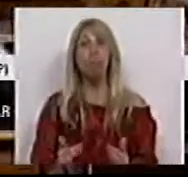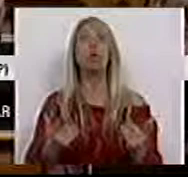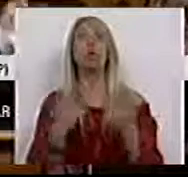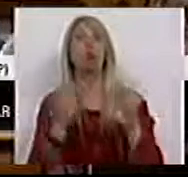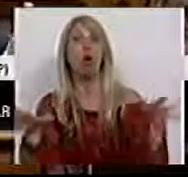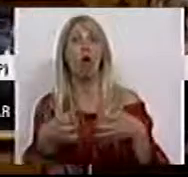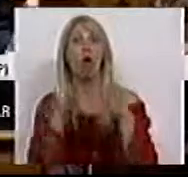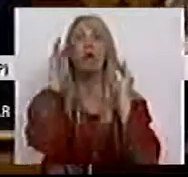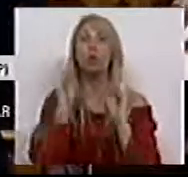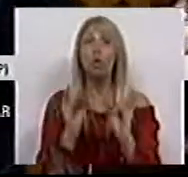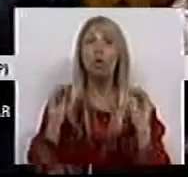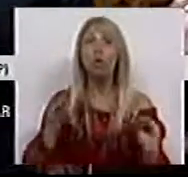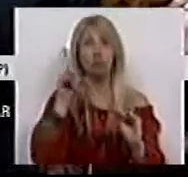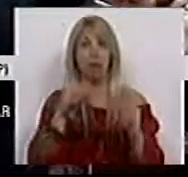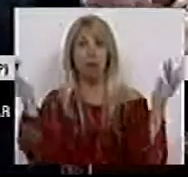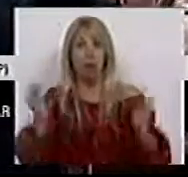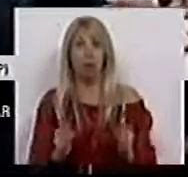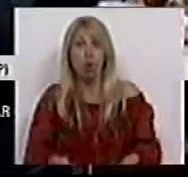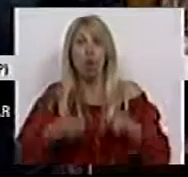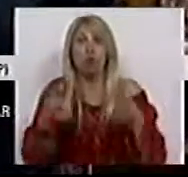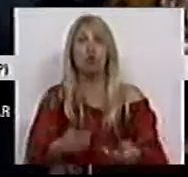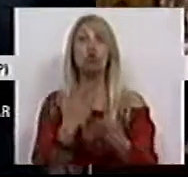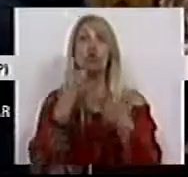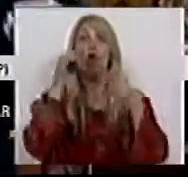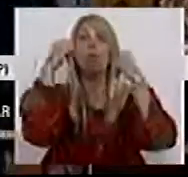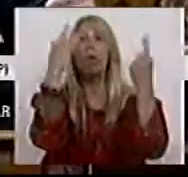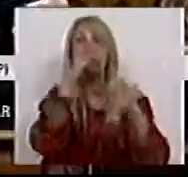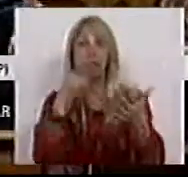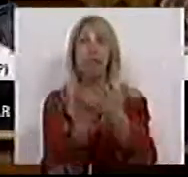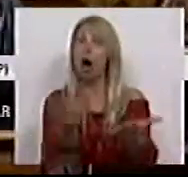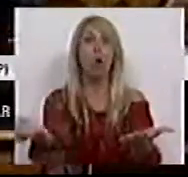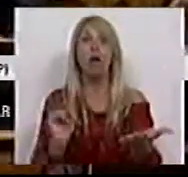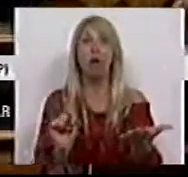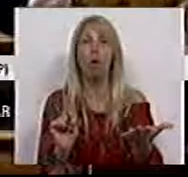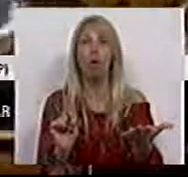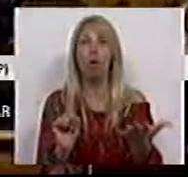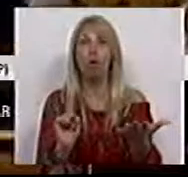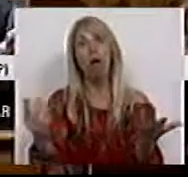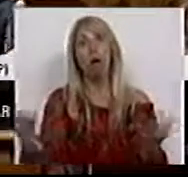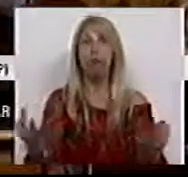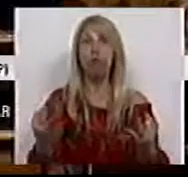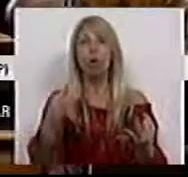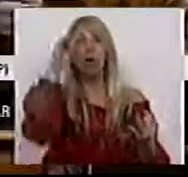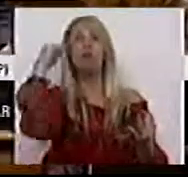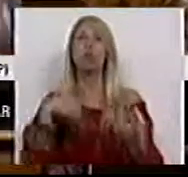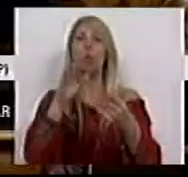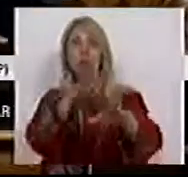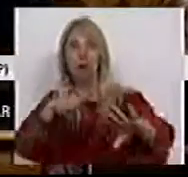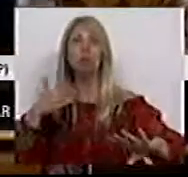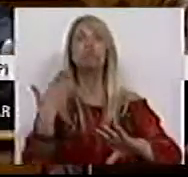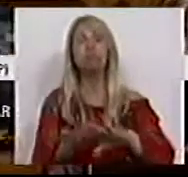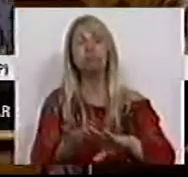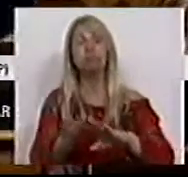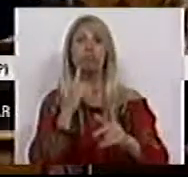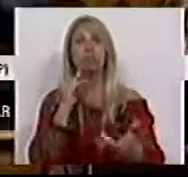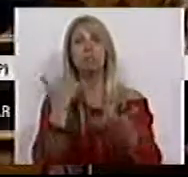a diminuição do investimento na escola pública, se ela conduz ou não conduz, realmente há uma dificuldade acrescida para controlar todo